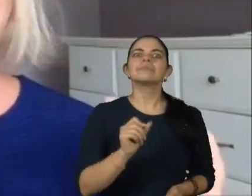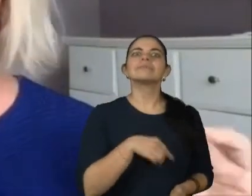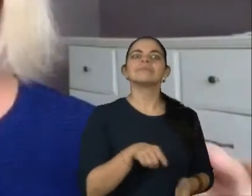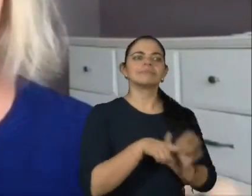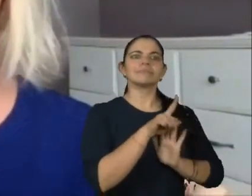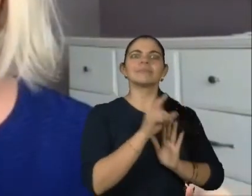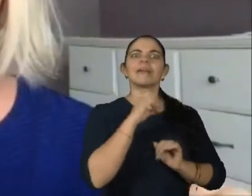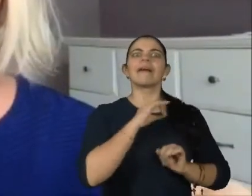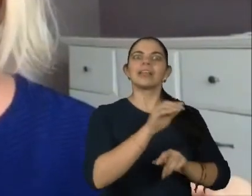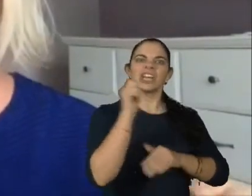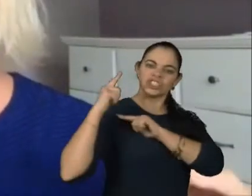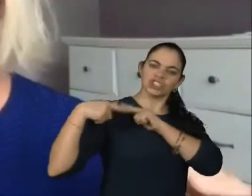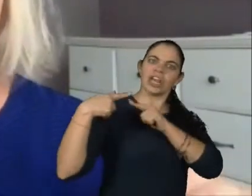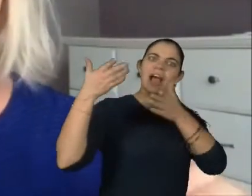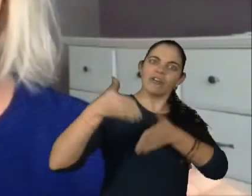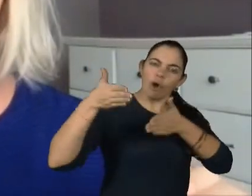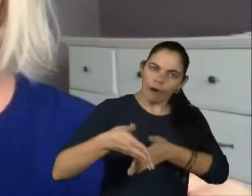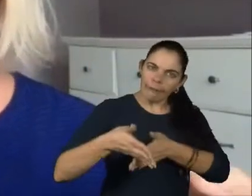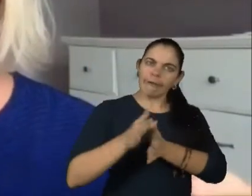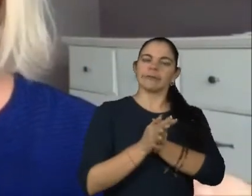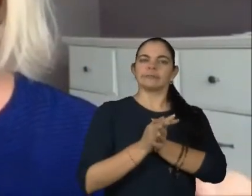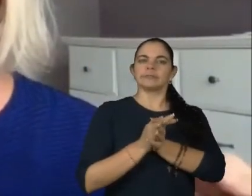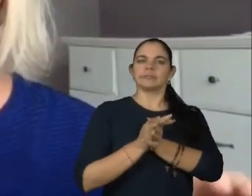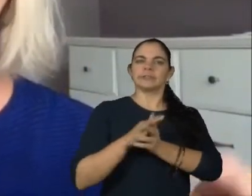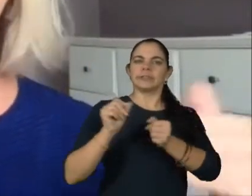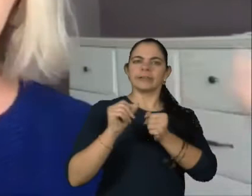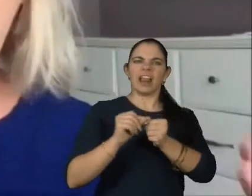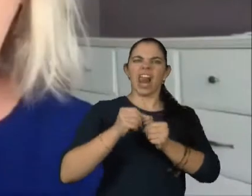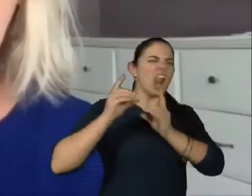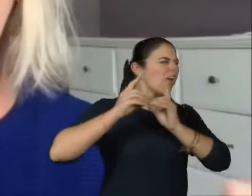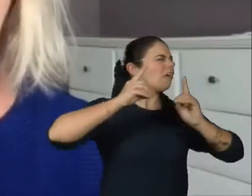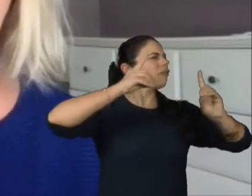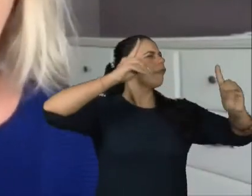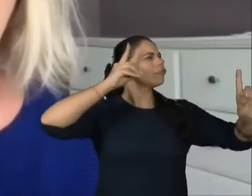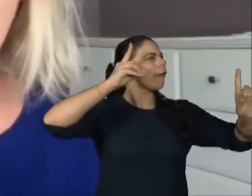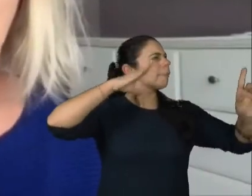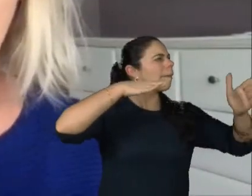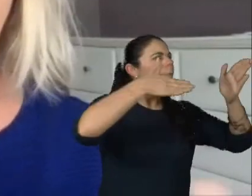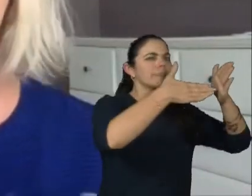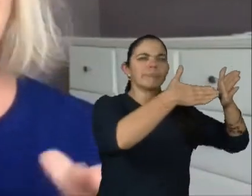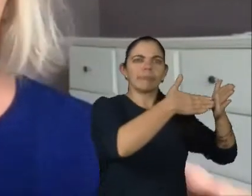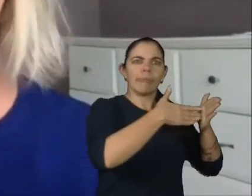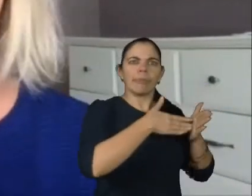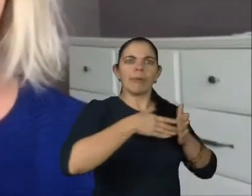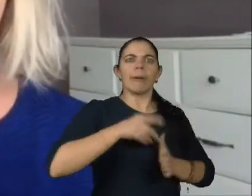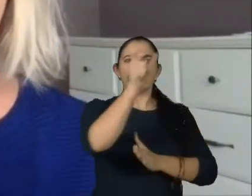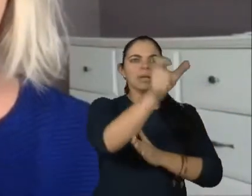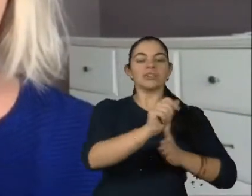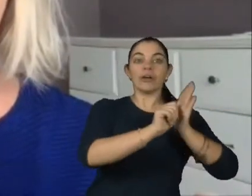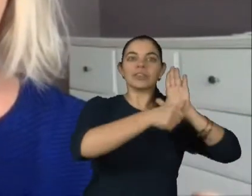essa geração está longe de ser o limite de uma pessoa com síndrome de Down. Está longe.